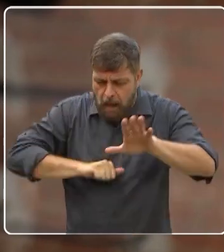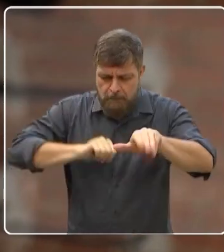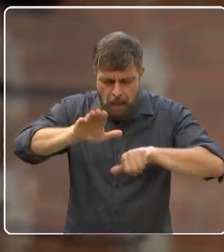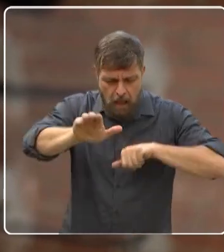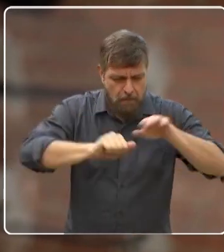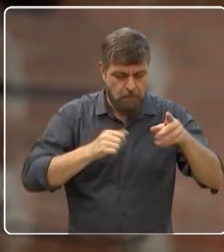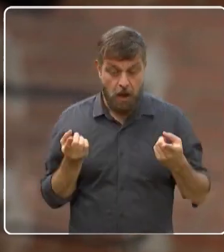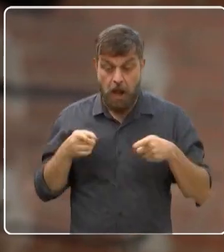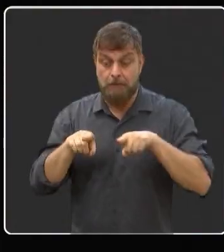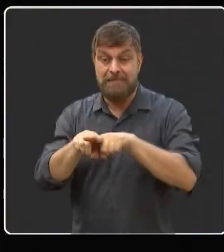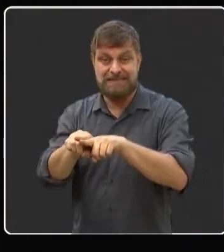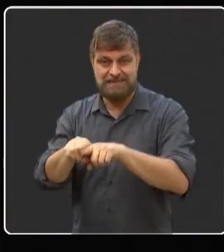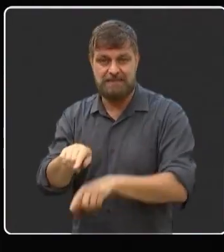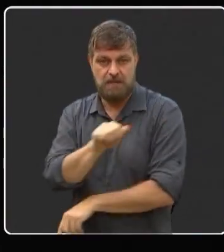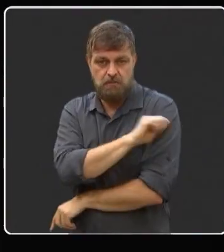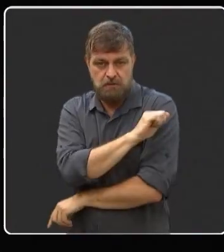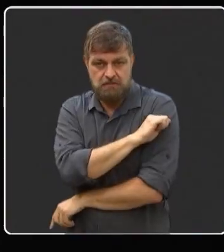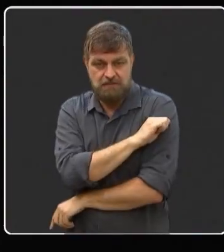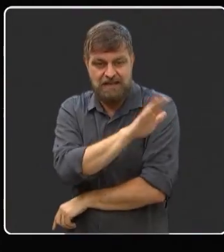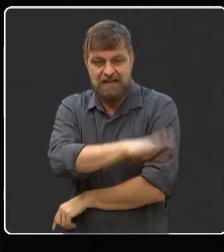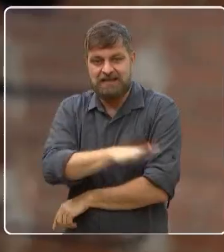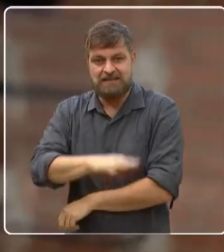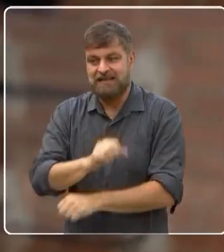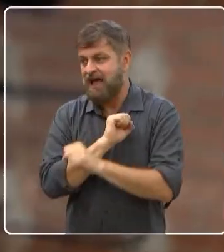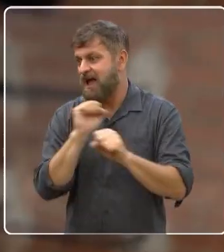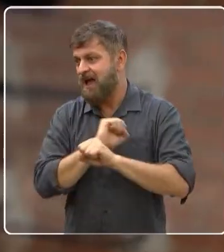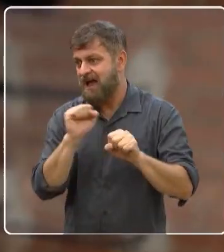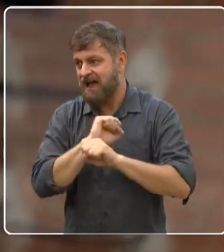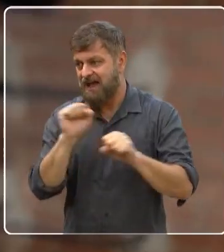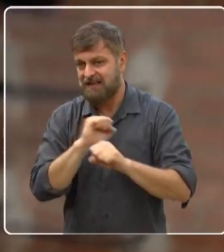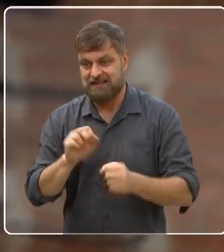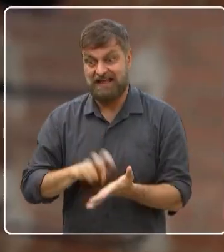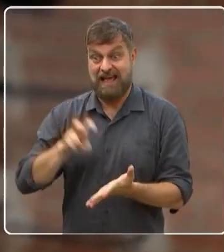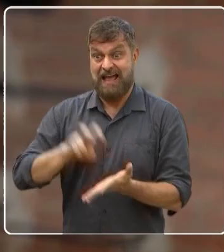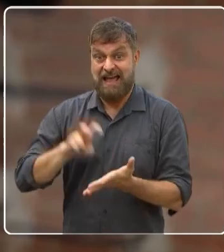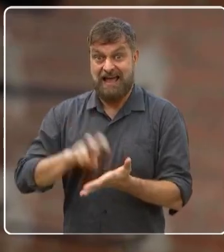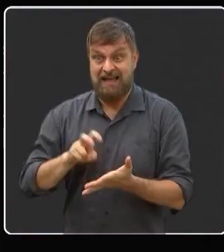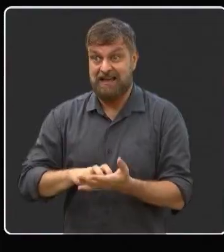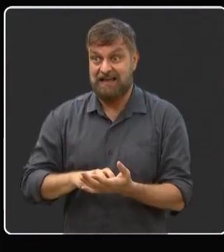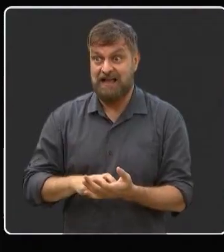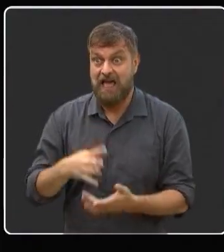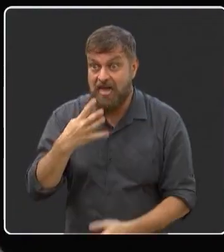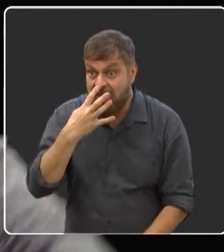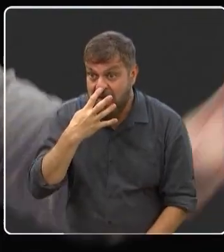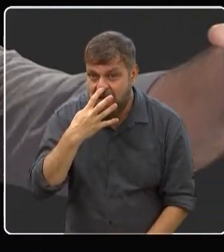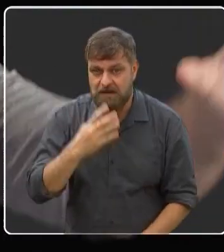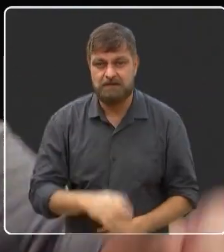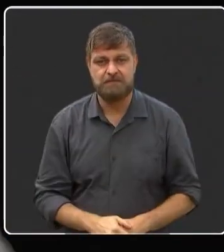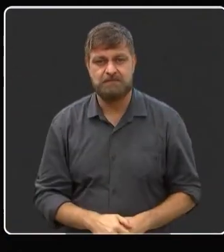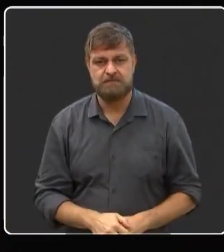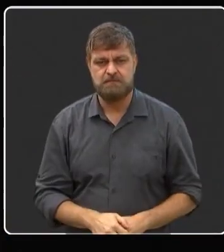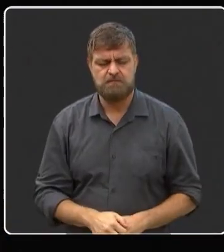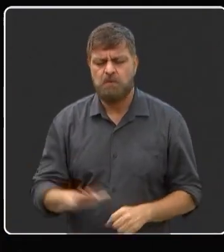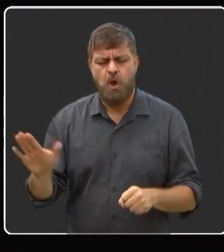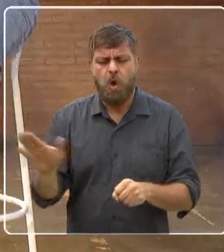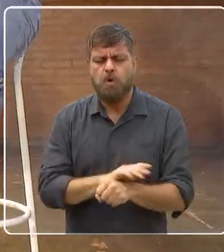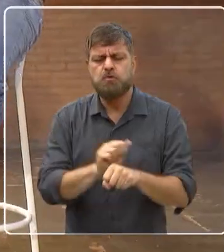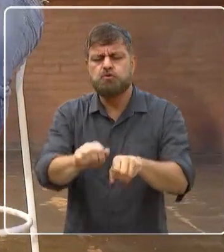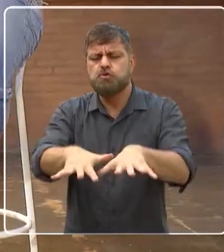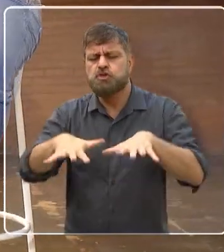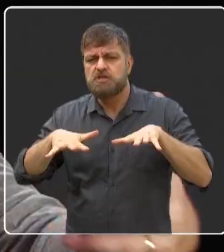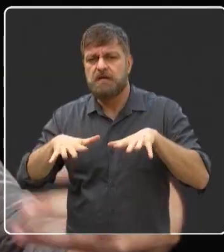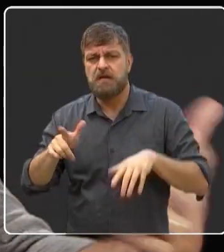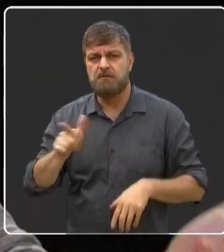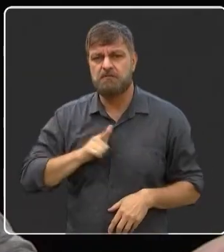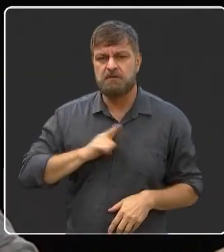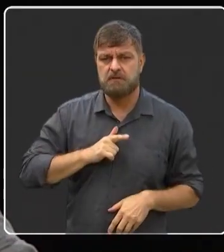contrapartida com os alunos. E a criançada adora. Nossa, eles ficam encantados, né? Qual a capacidade aqui, Beth? Porque dá